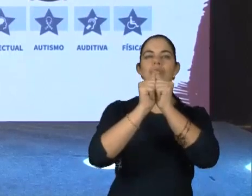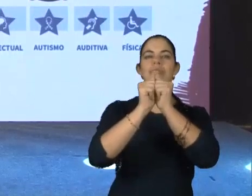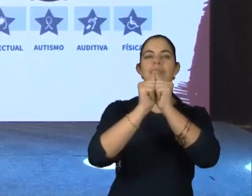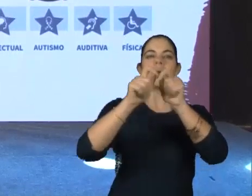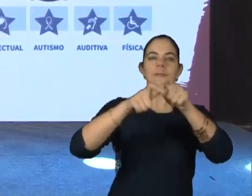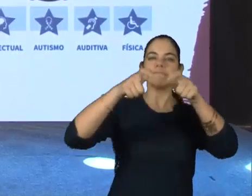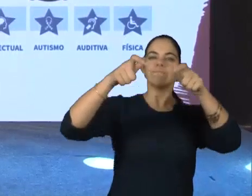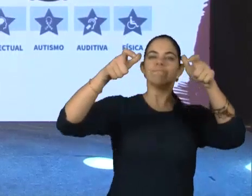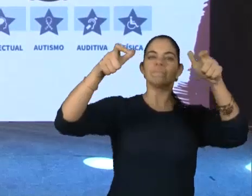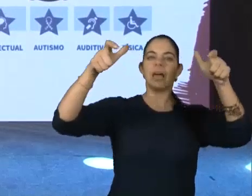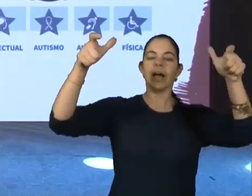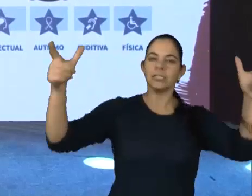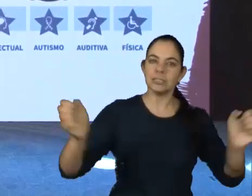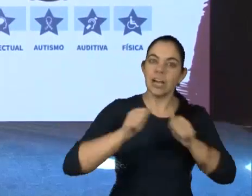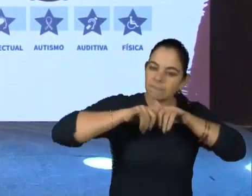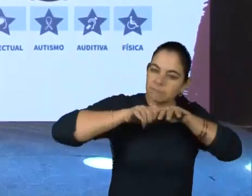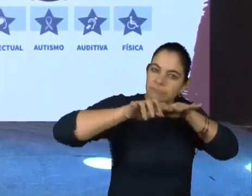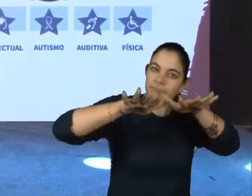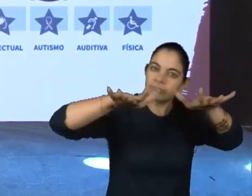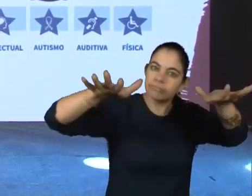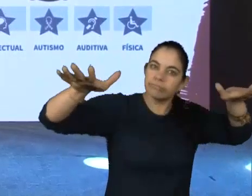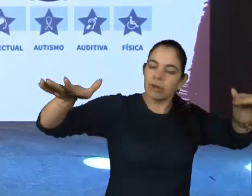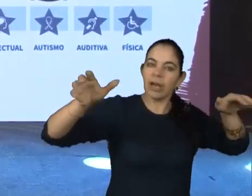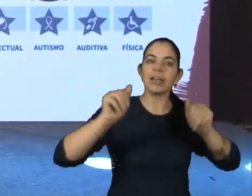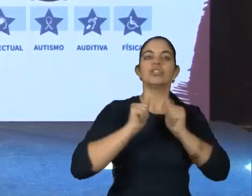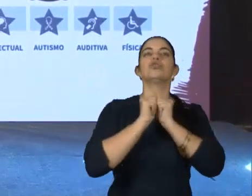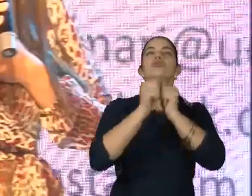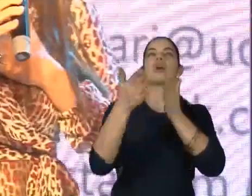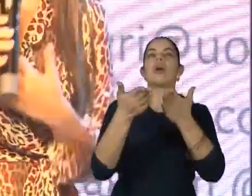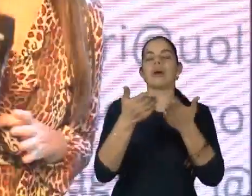ampliar essa rede acessível e inclusiva? Contem comigo. Muito obrigada.